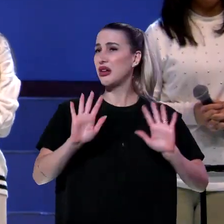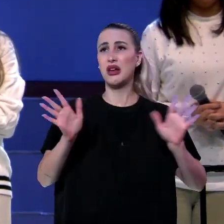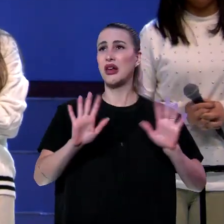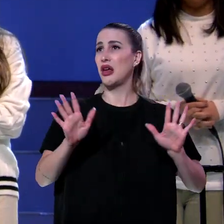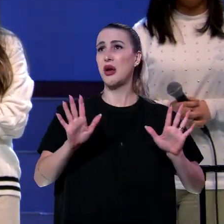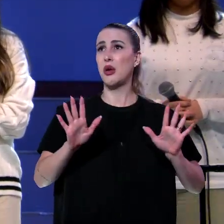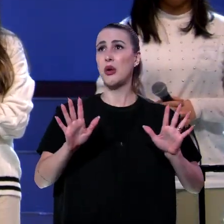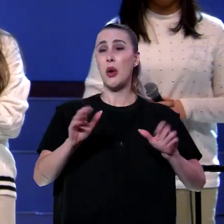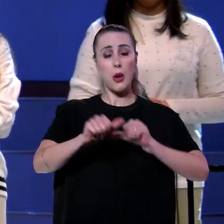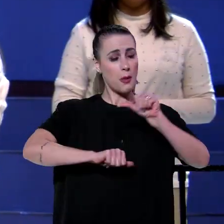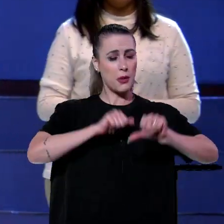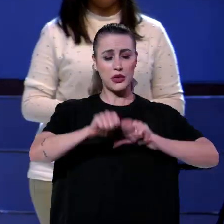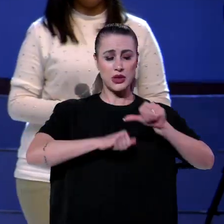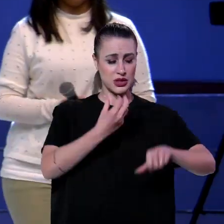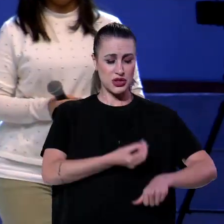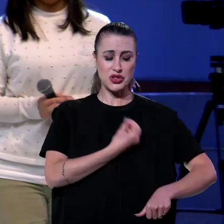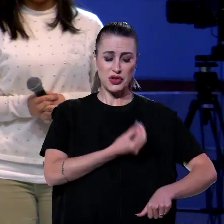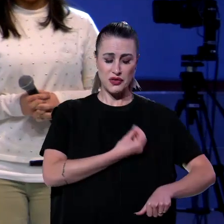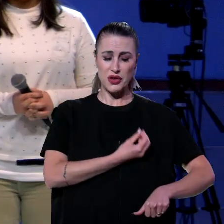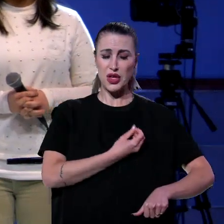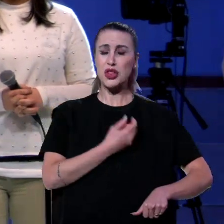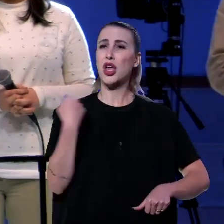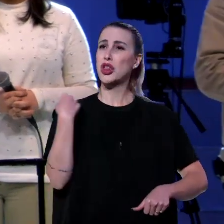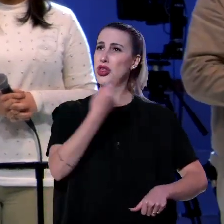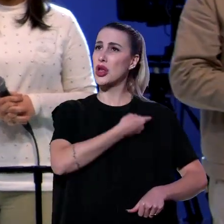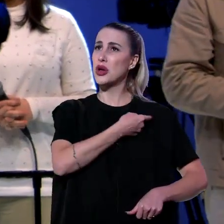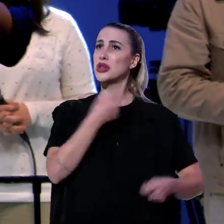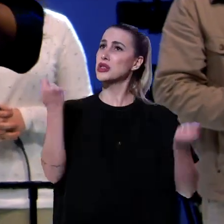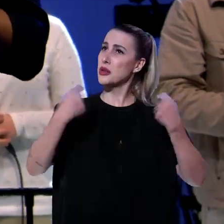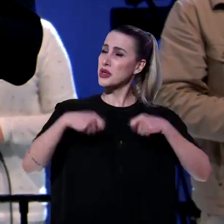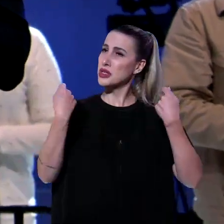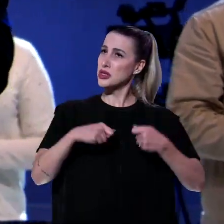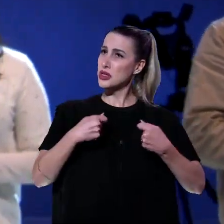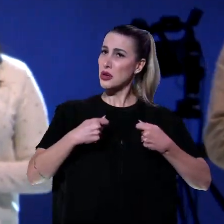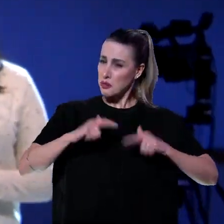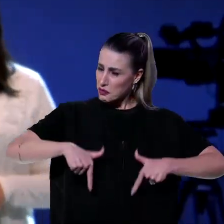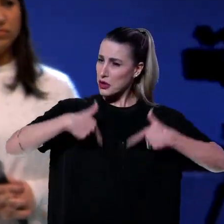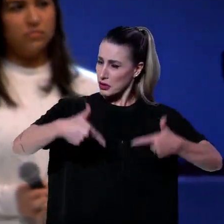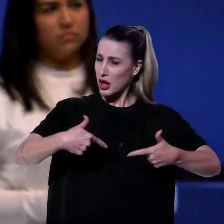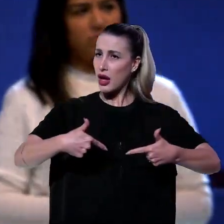vida acontece com atitude. Amém. Glória a Deus.